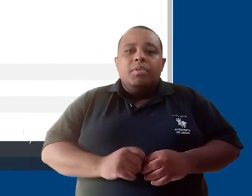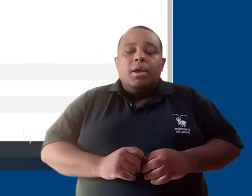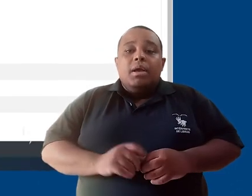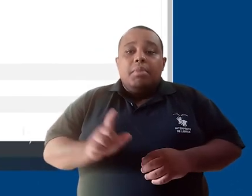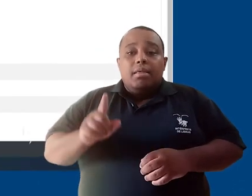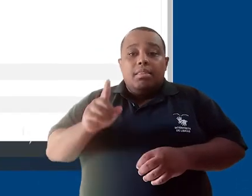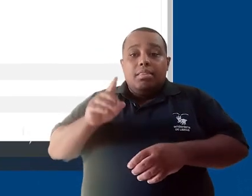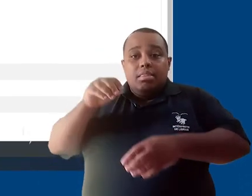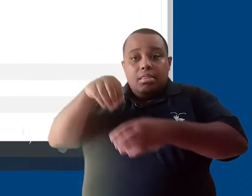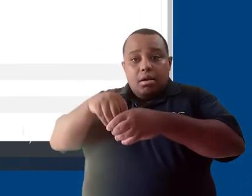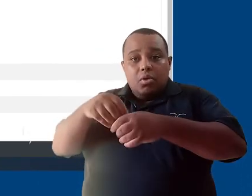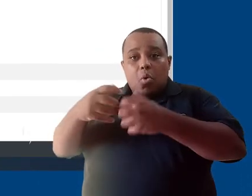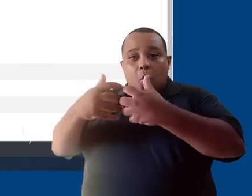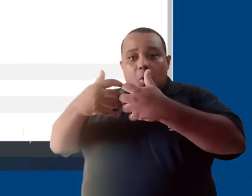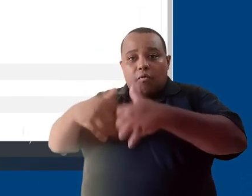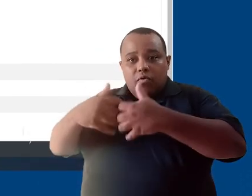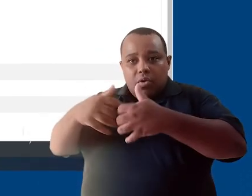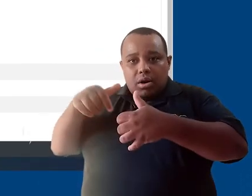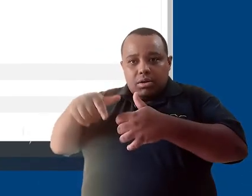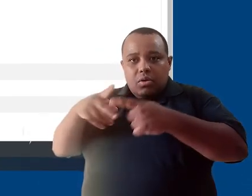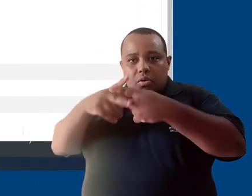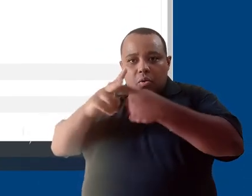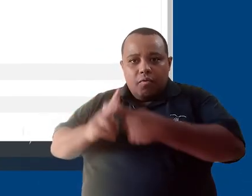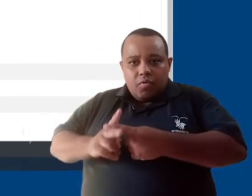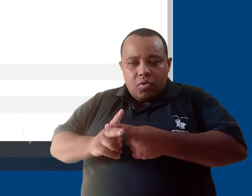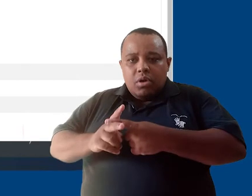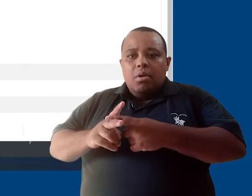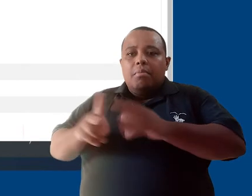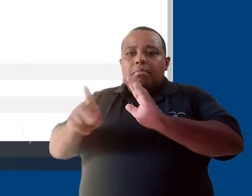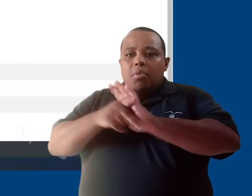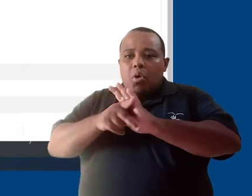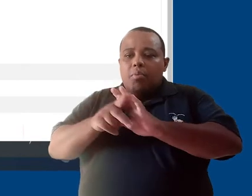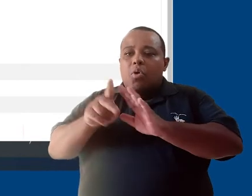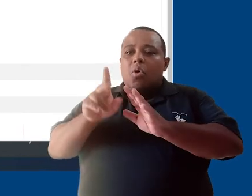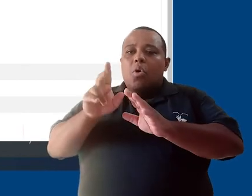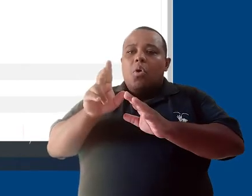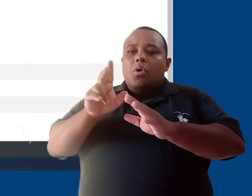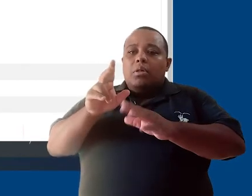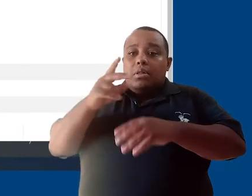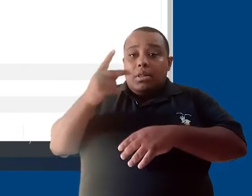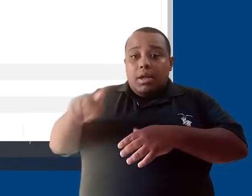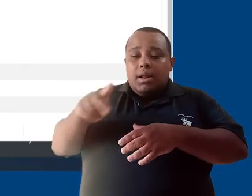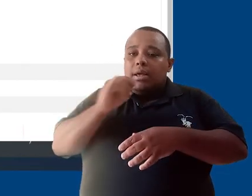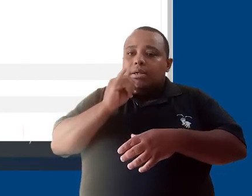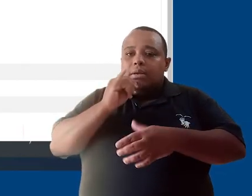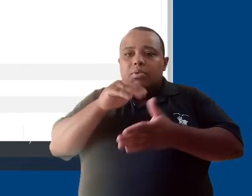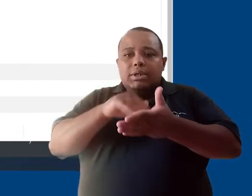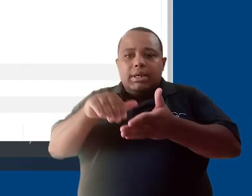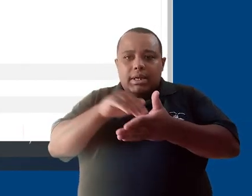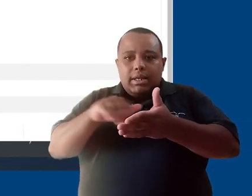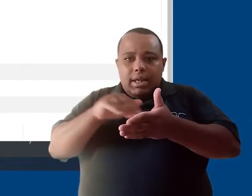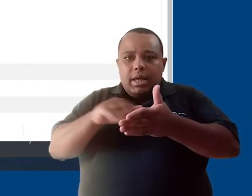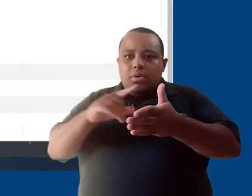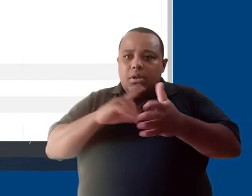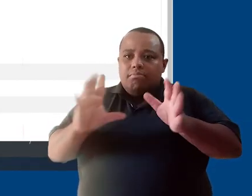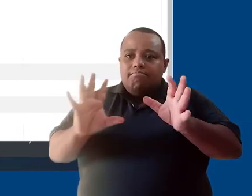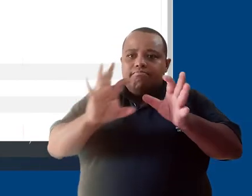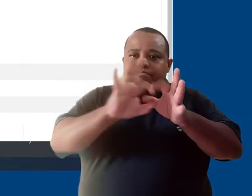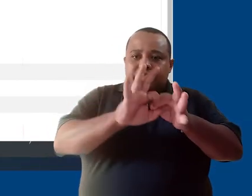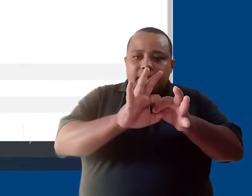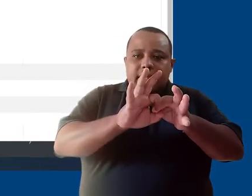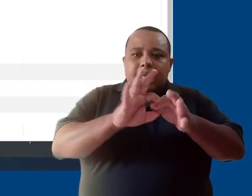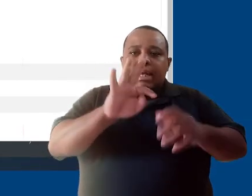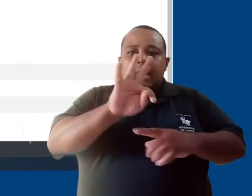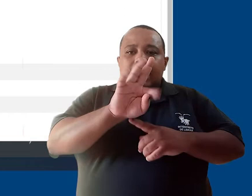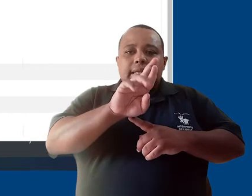Uma vez que eu vou inserir, por exemplo, o secretário dentro da categoria trilha de aprendizado, ele passa a ter acesso